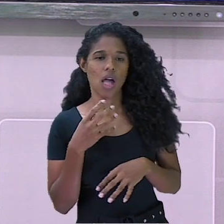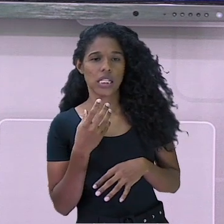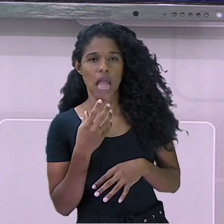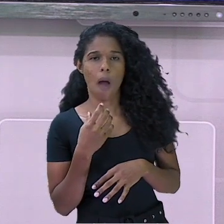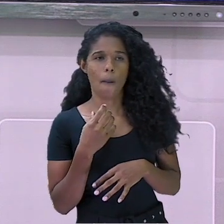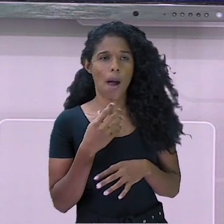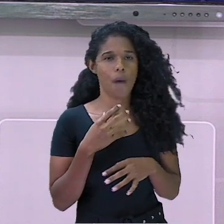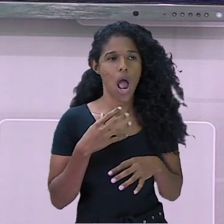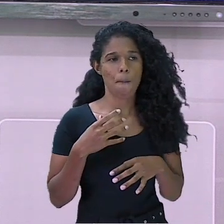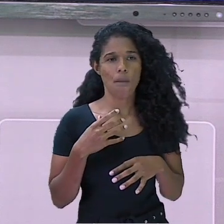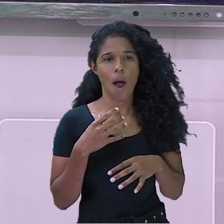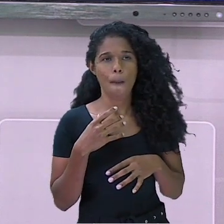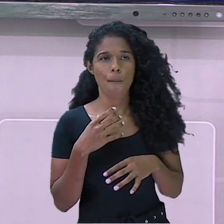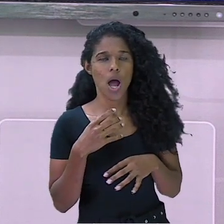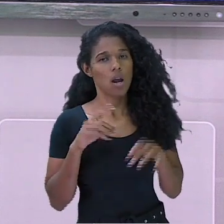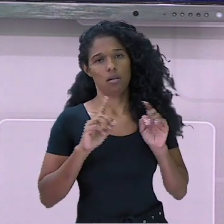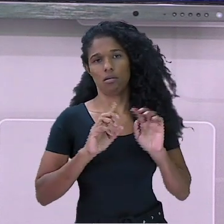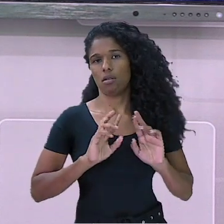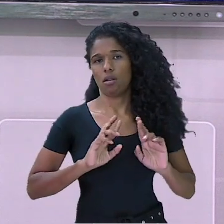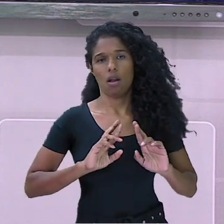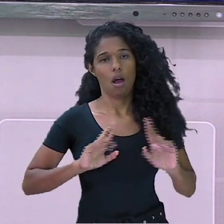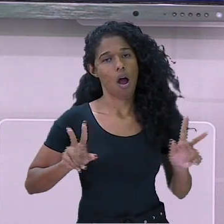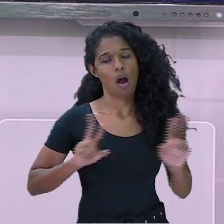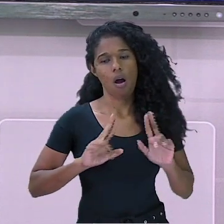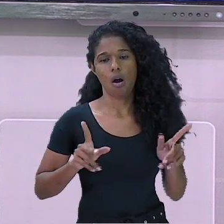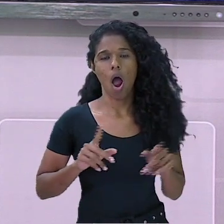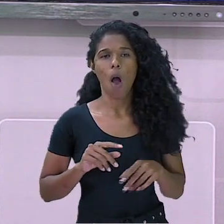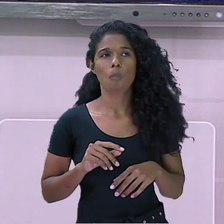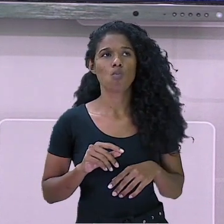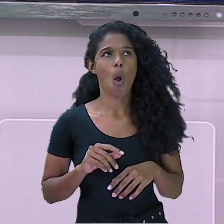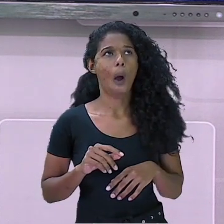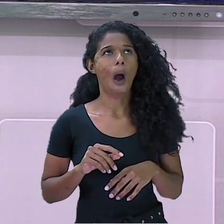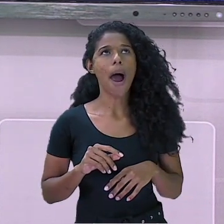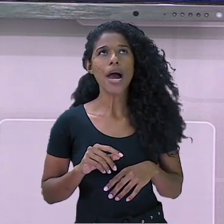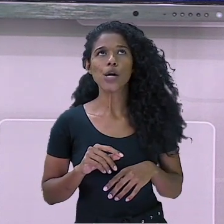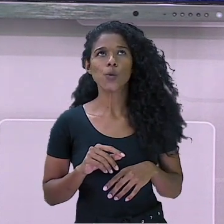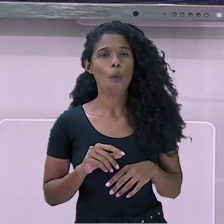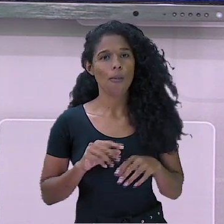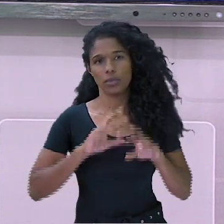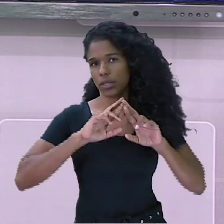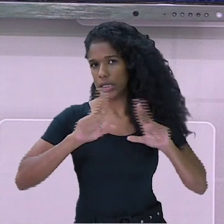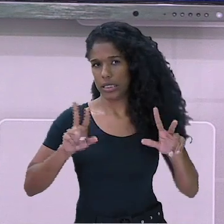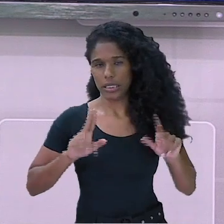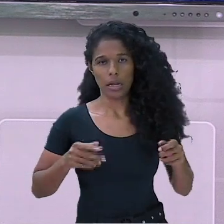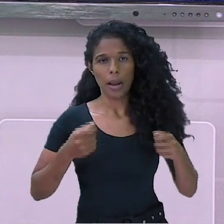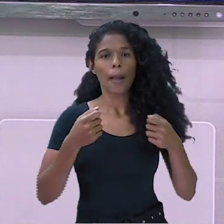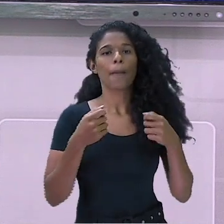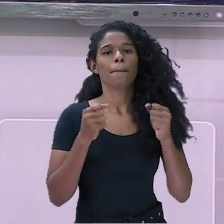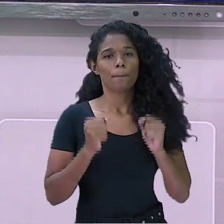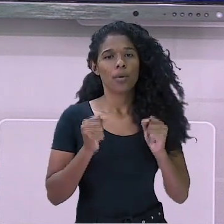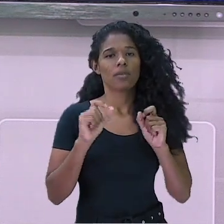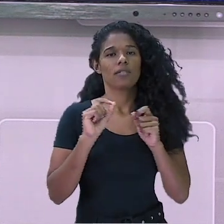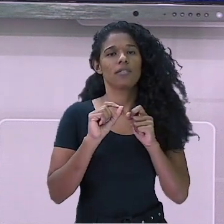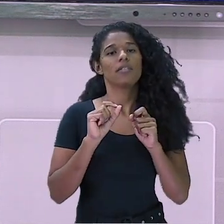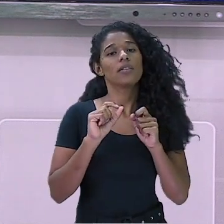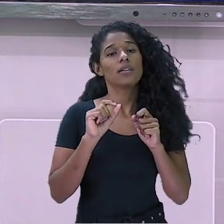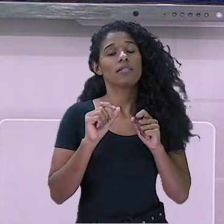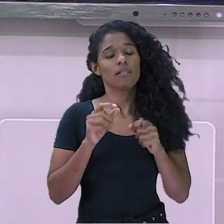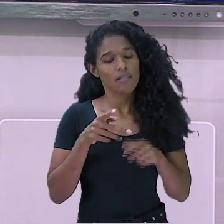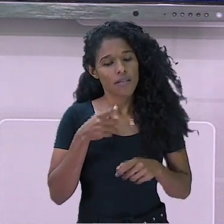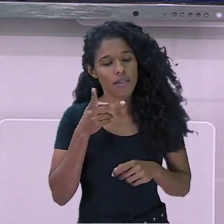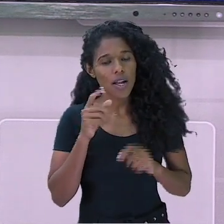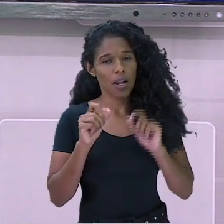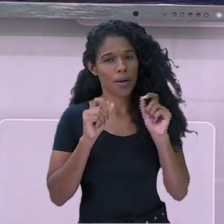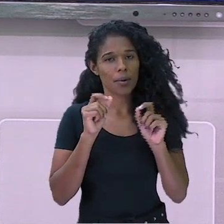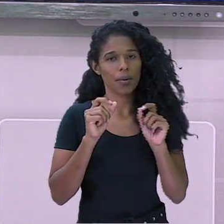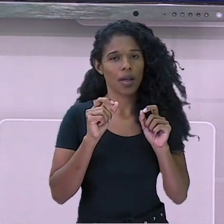sílabas ou articulando demais. Além de você acabar fazendo careta